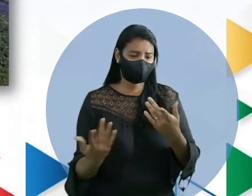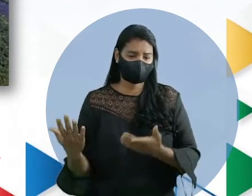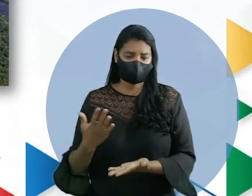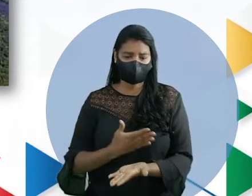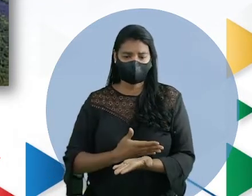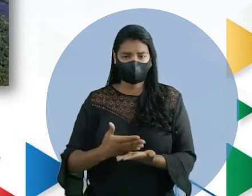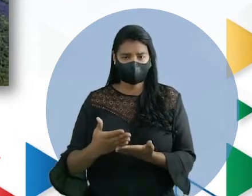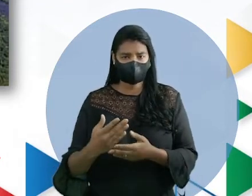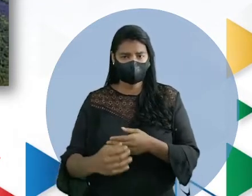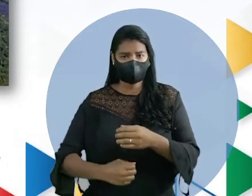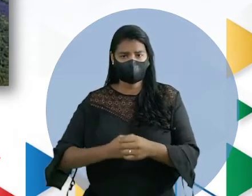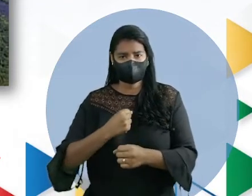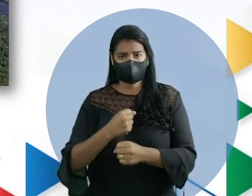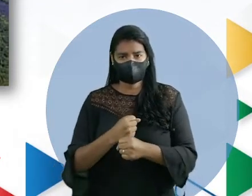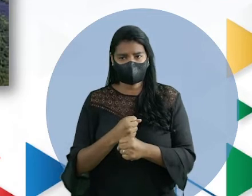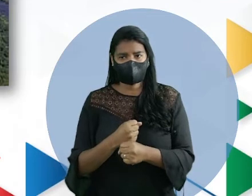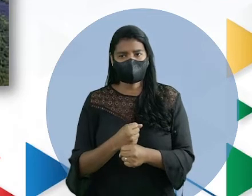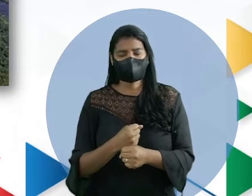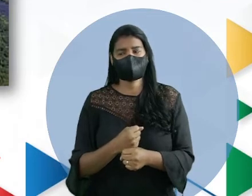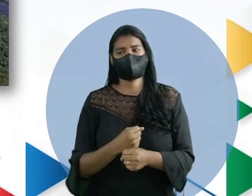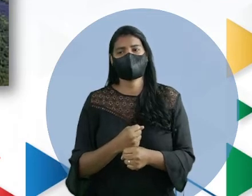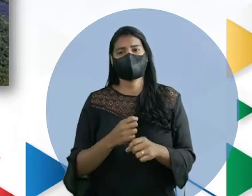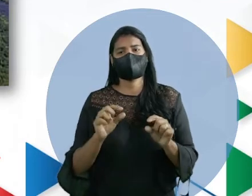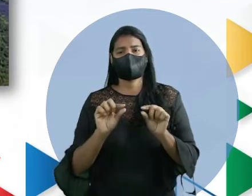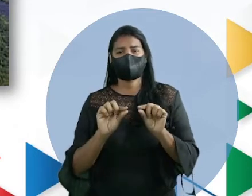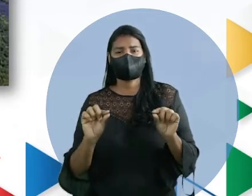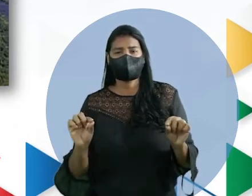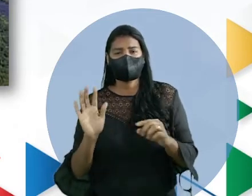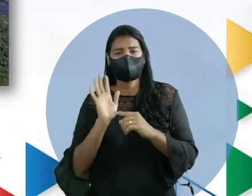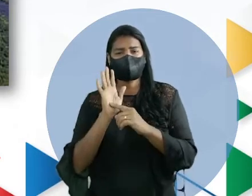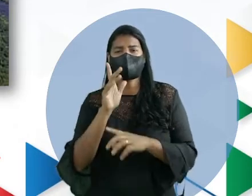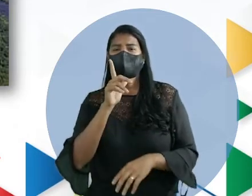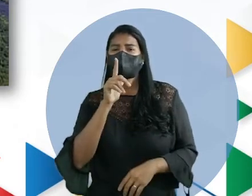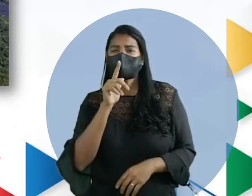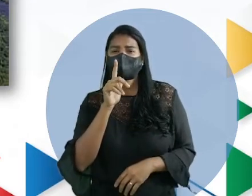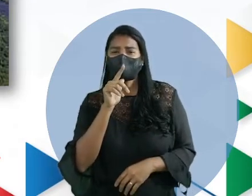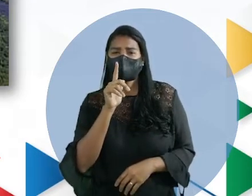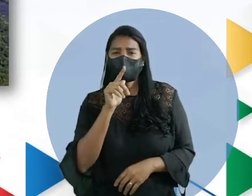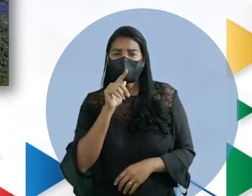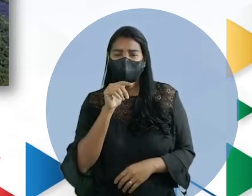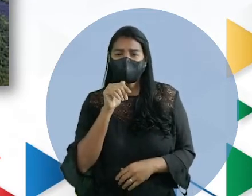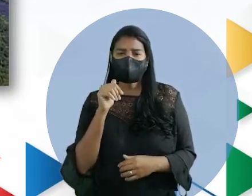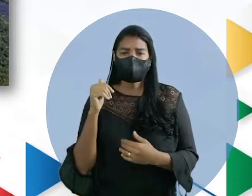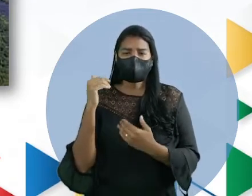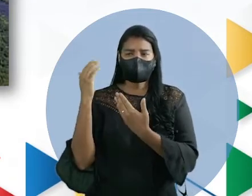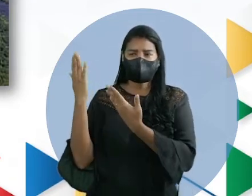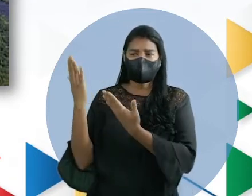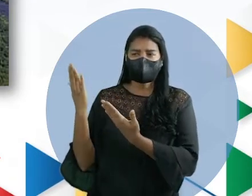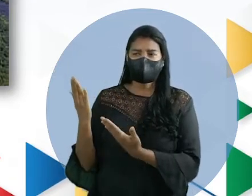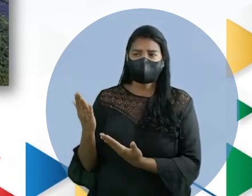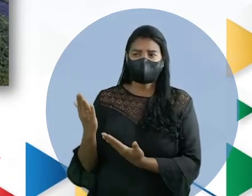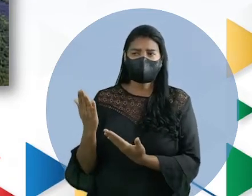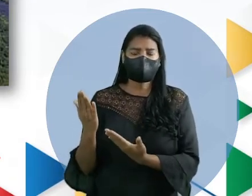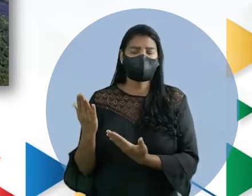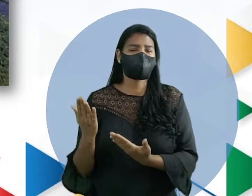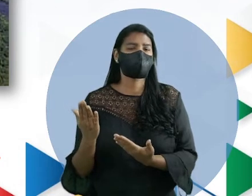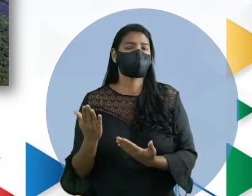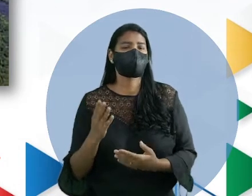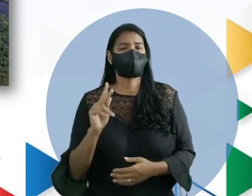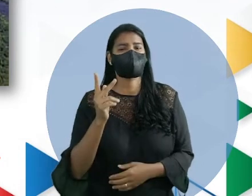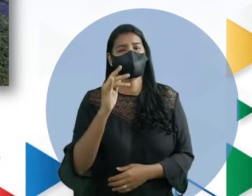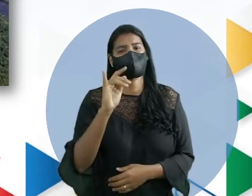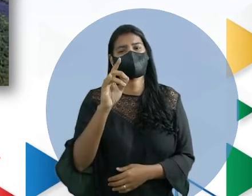mas esses traços aí de águas são as hidrovias que nós temos tanto no nosso